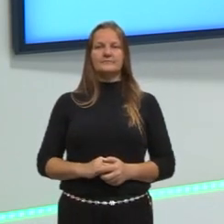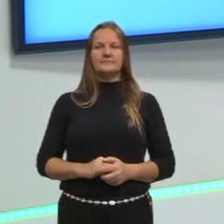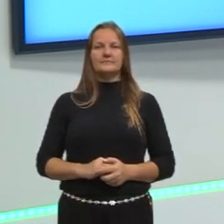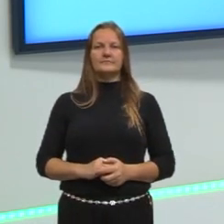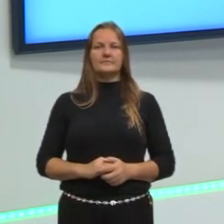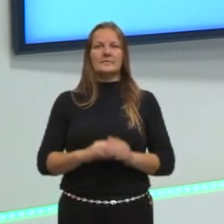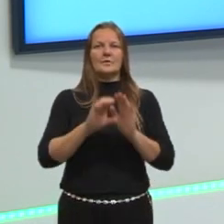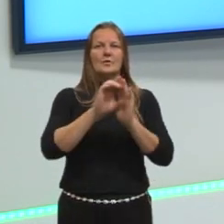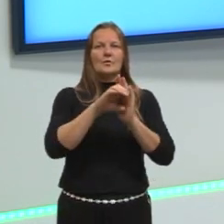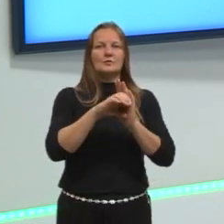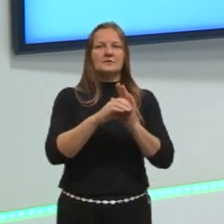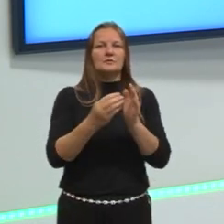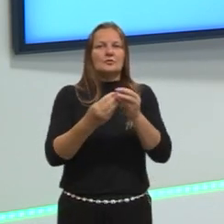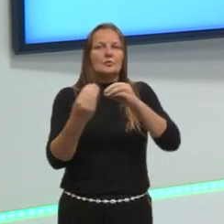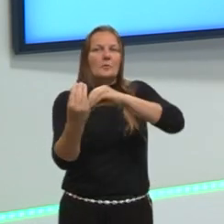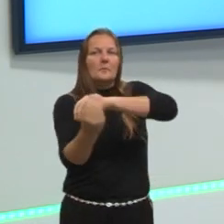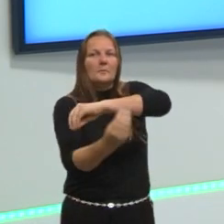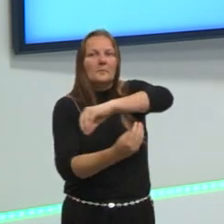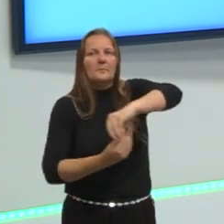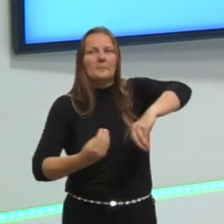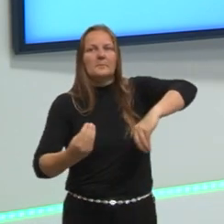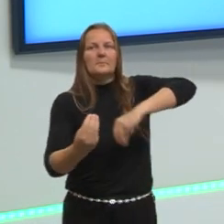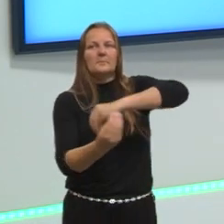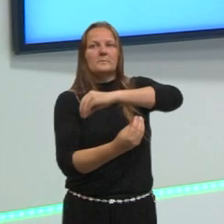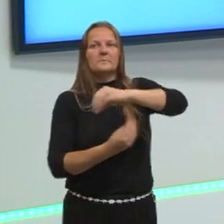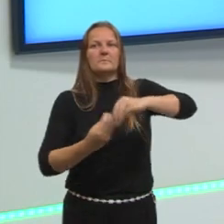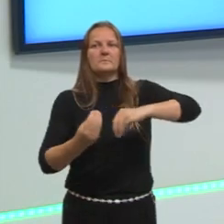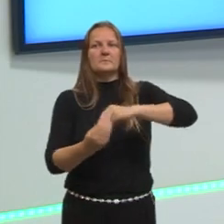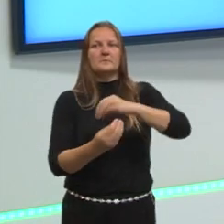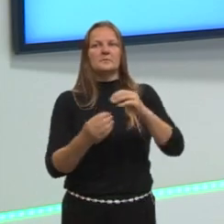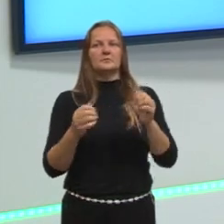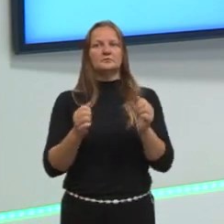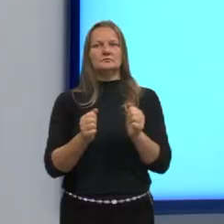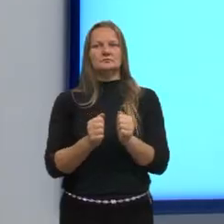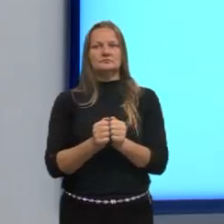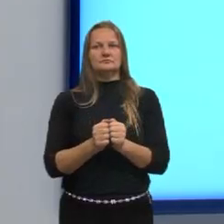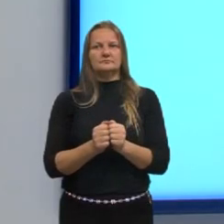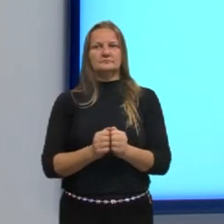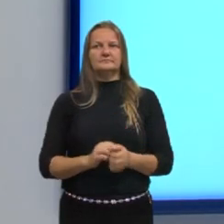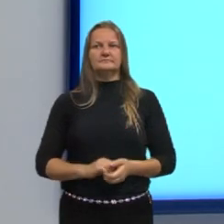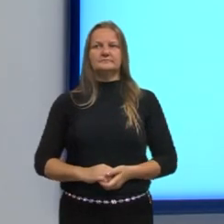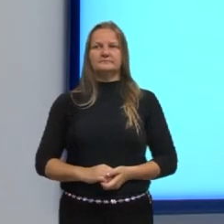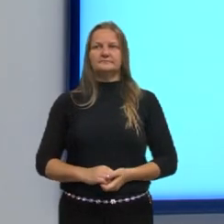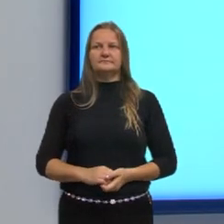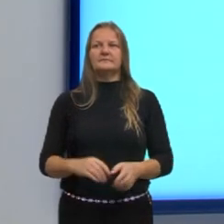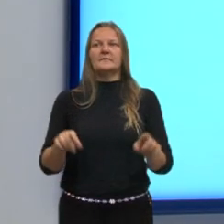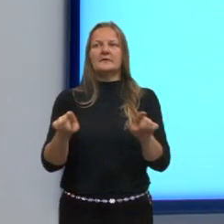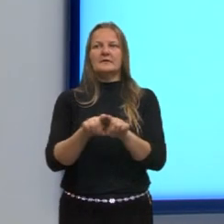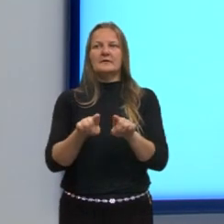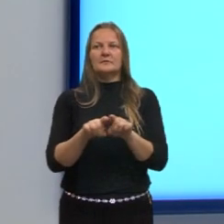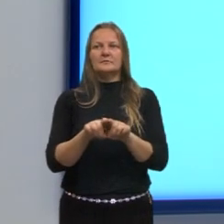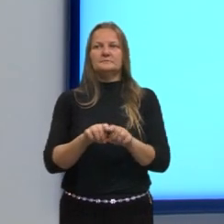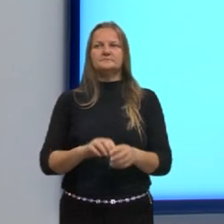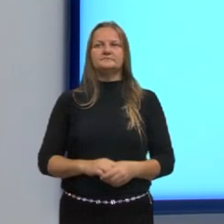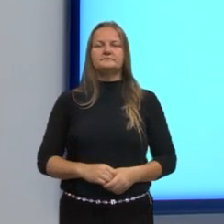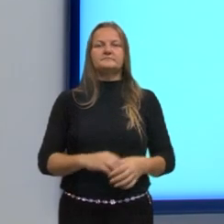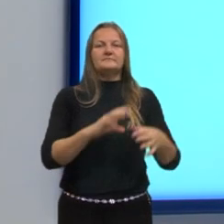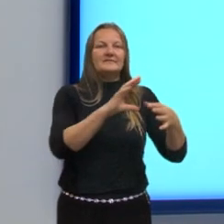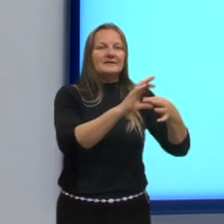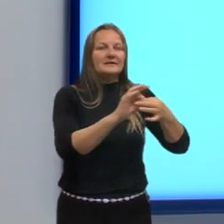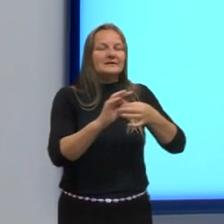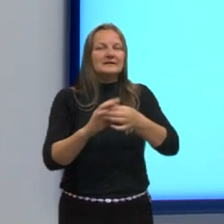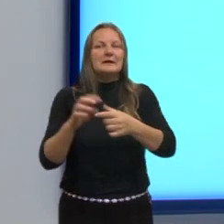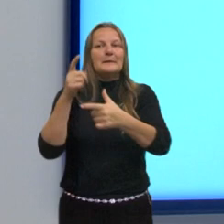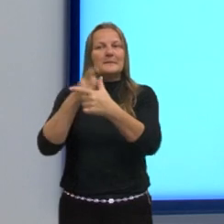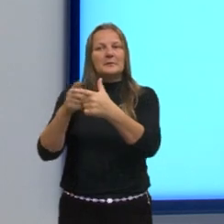estar todos misturados ali no enunciado. E também, dar uma estudadinha nas situações e